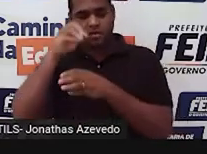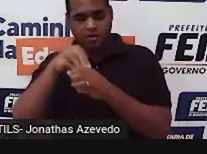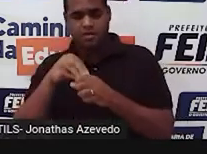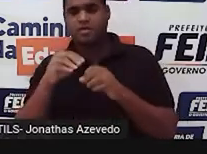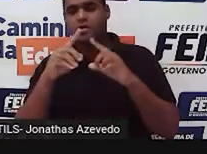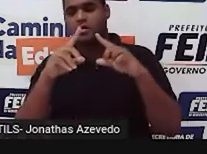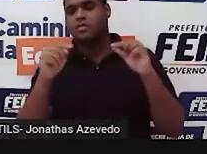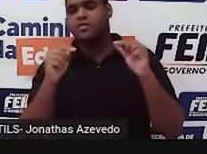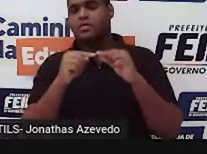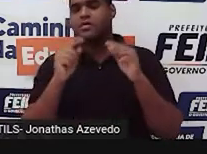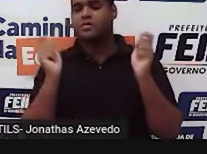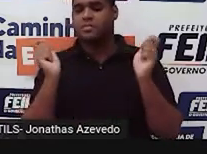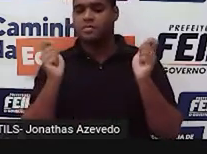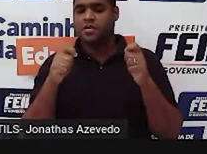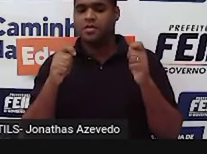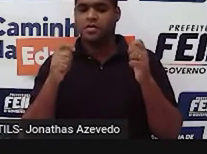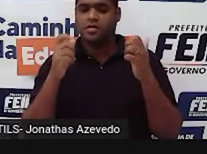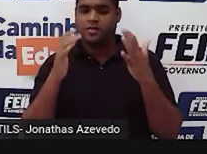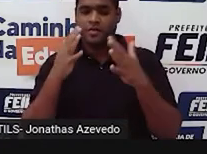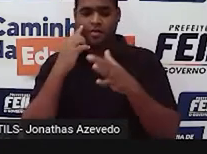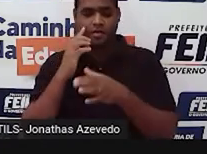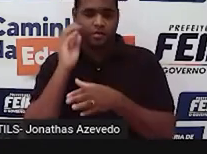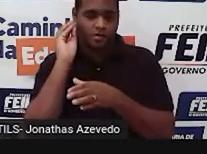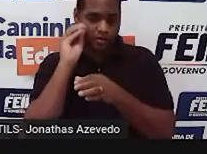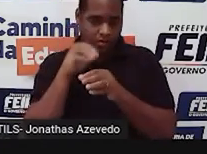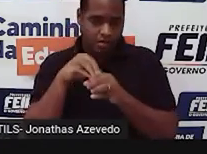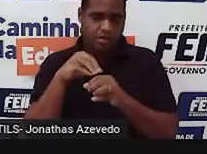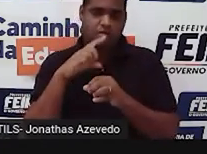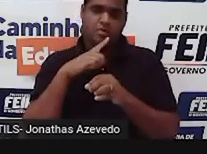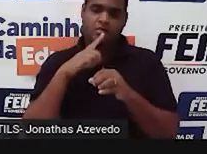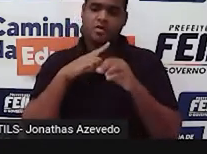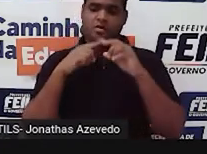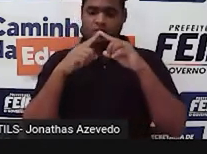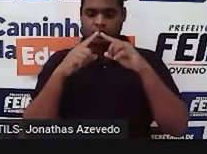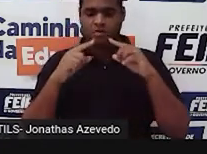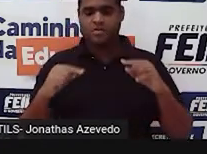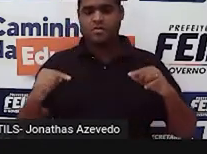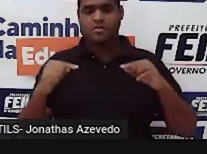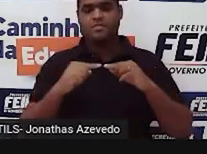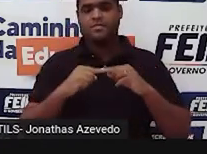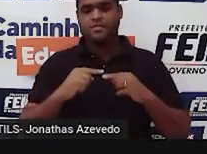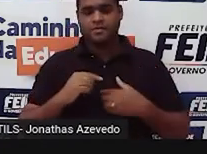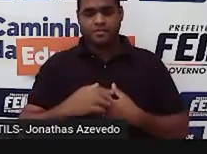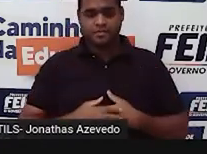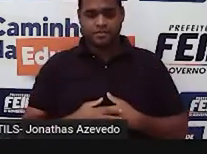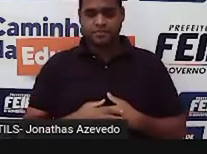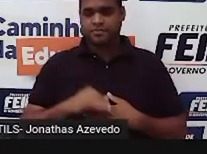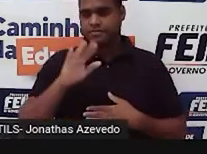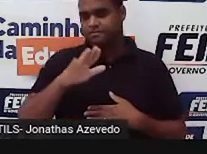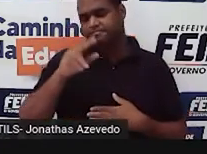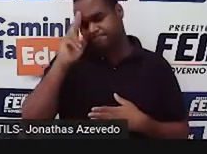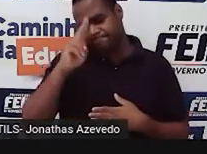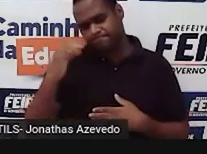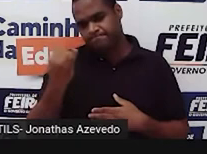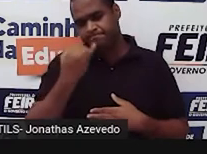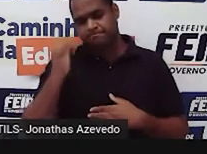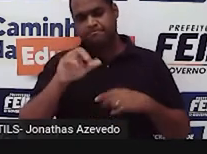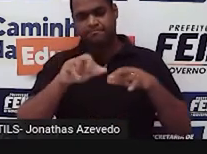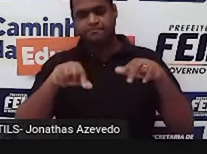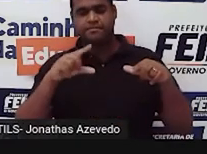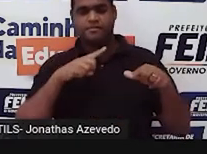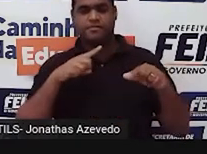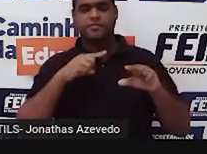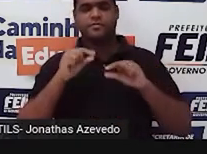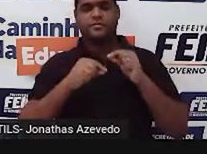São os ângulos que ficam dentro do triângulo, tá bom? Então, bora relembrar quais são os tipos, vem